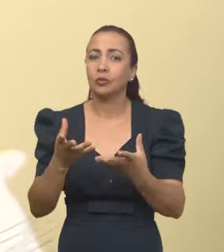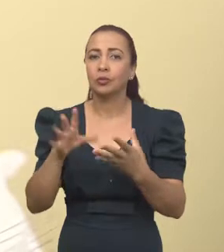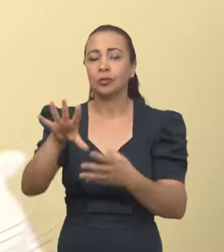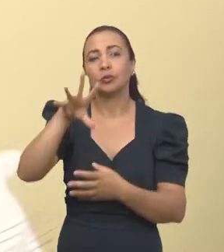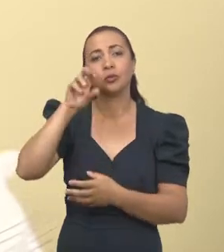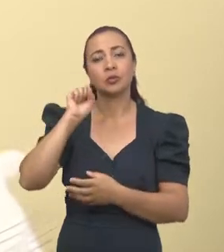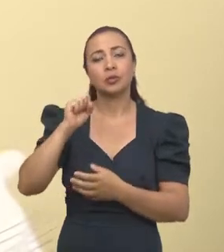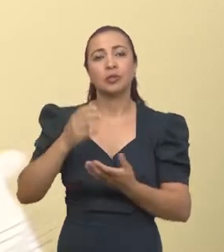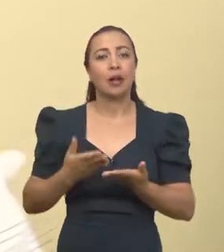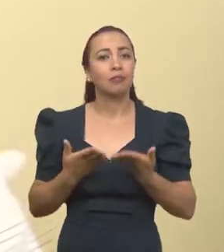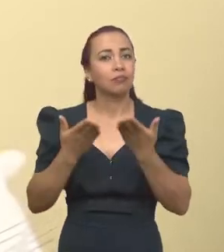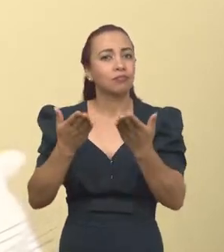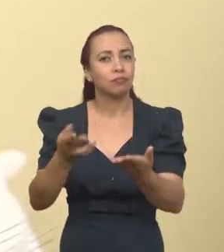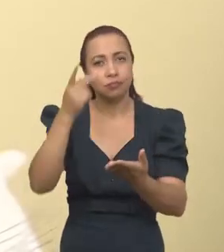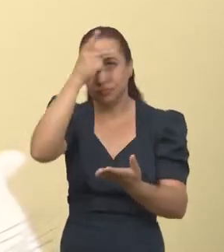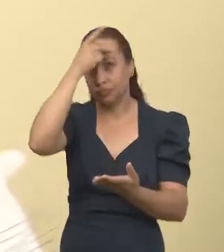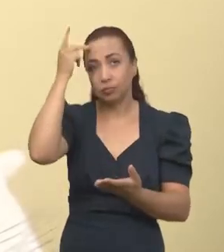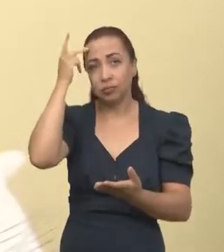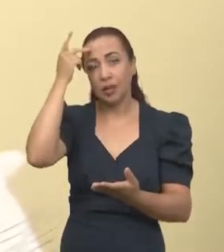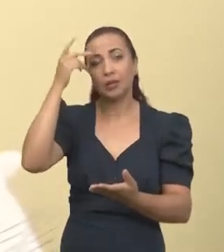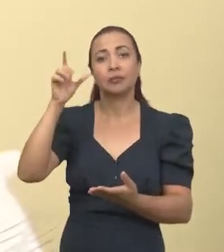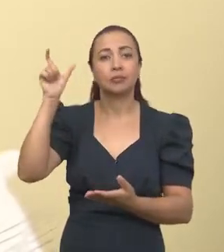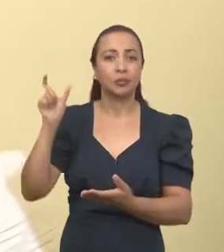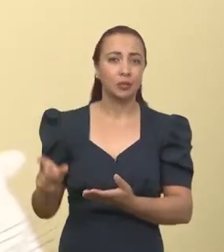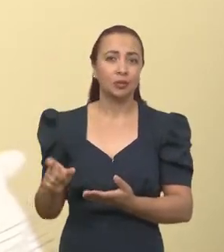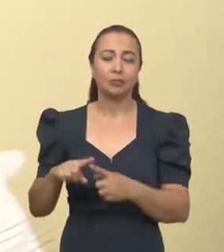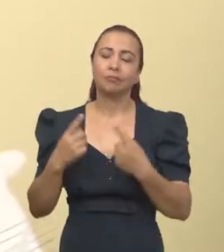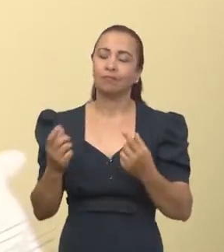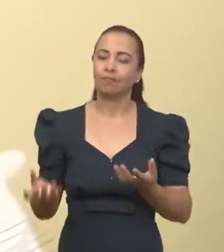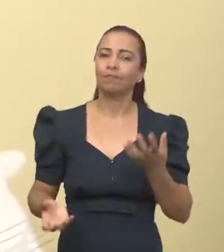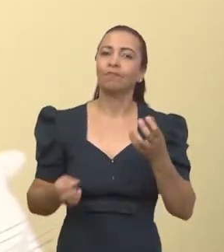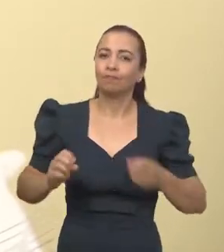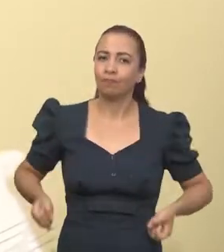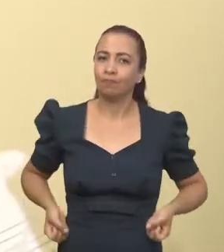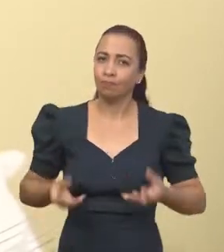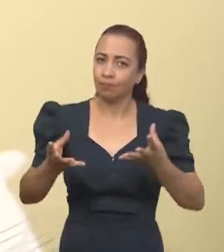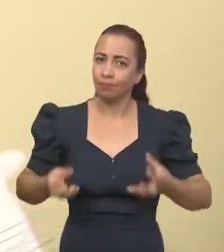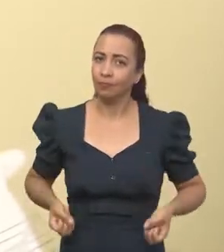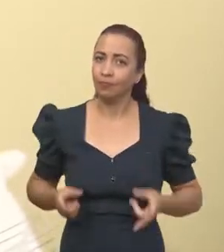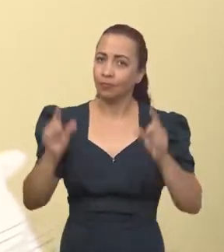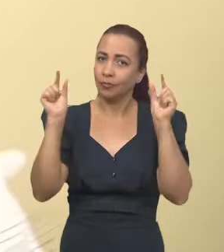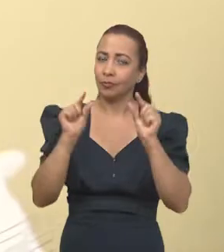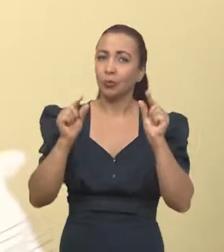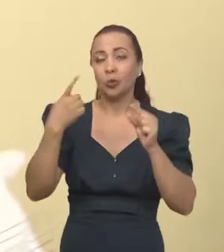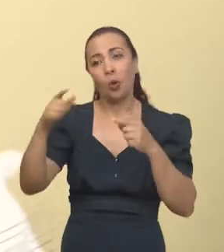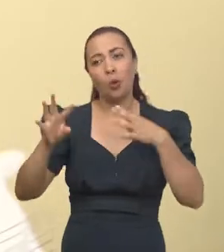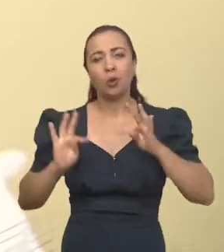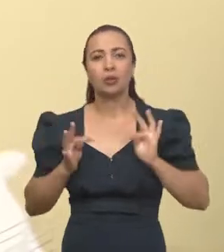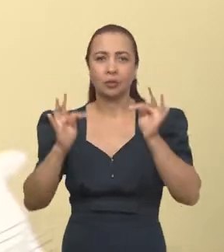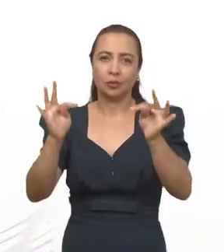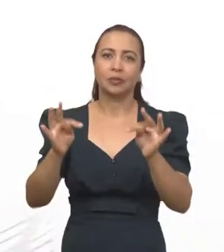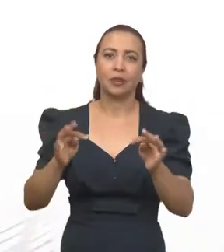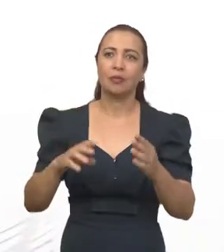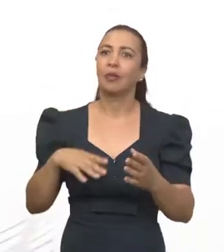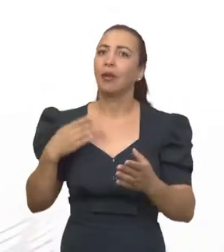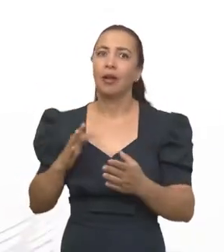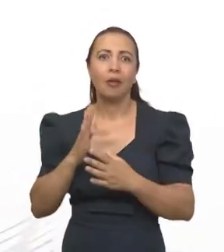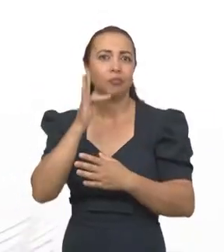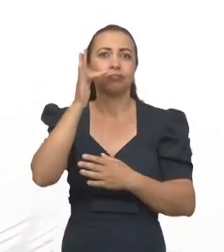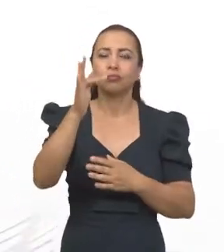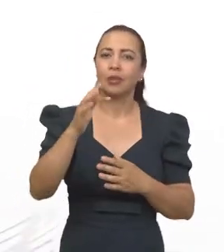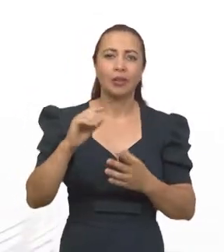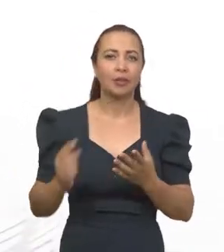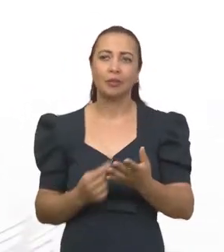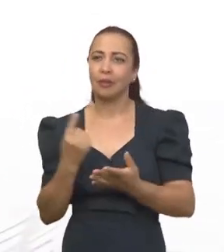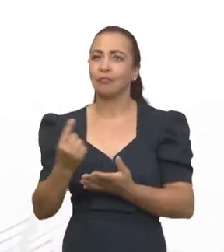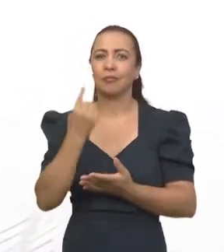fornecido para o paciente é suficiente, mas o gasto é muito menor do que outras tecnologias. Então, essa foi a grande avanço, a